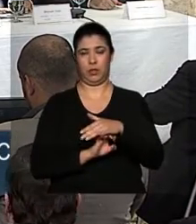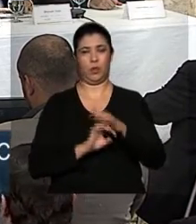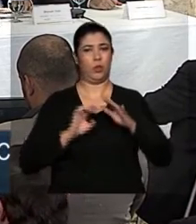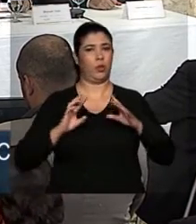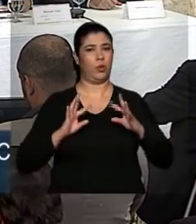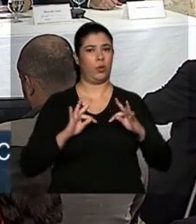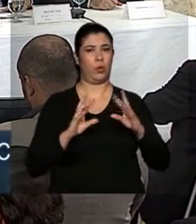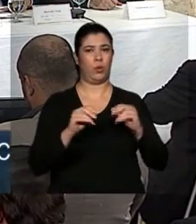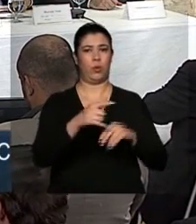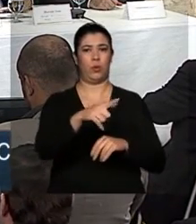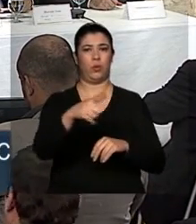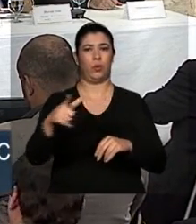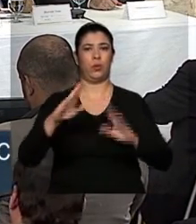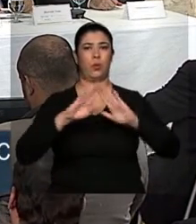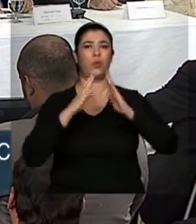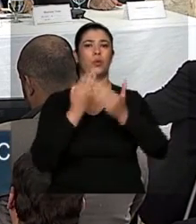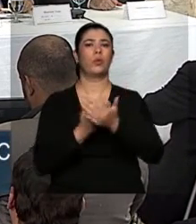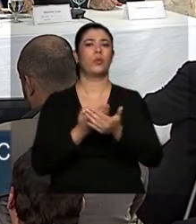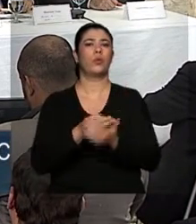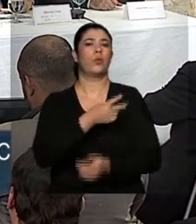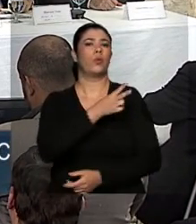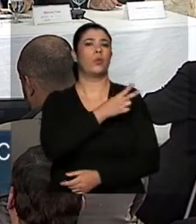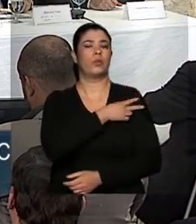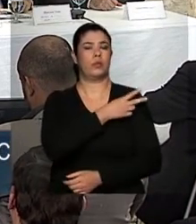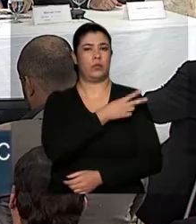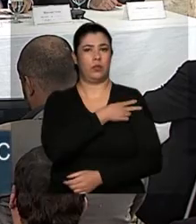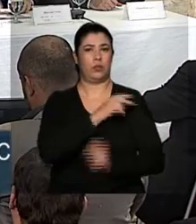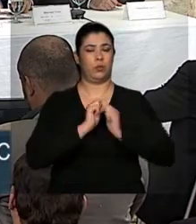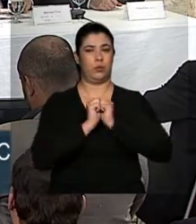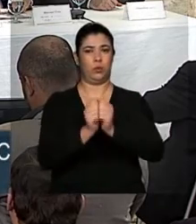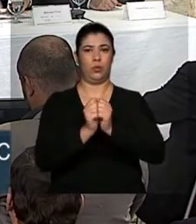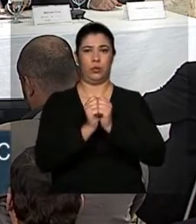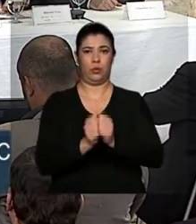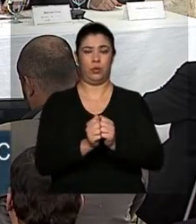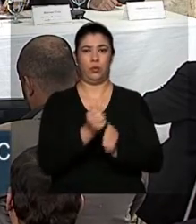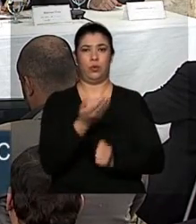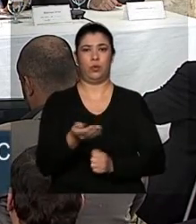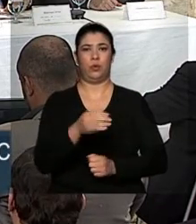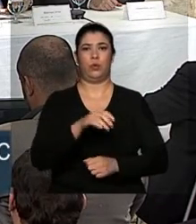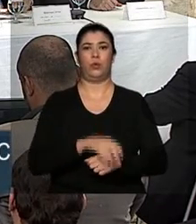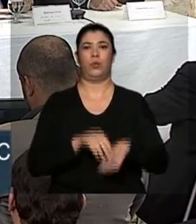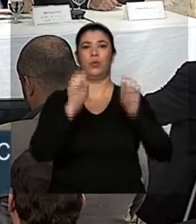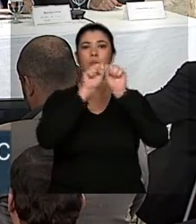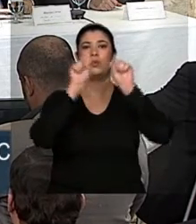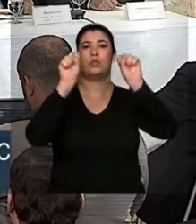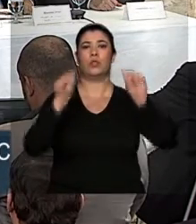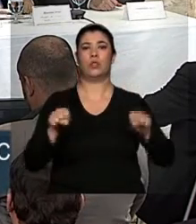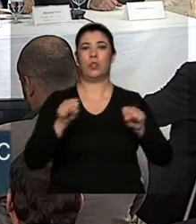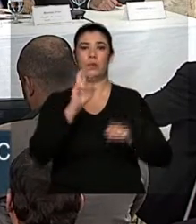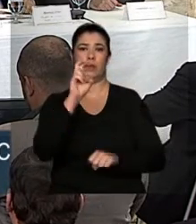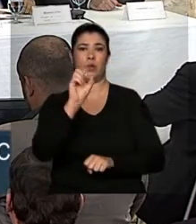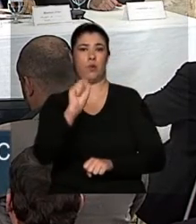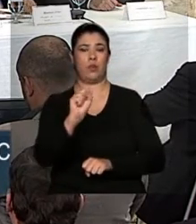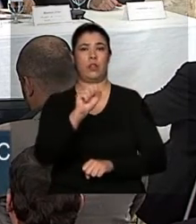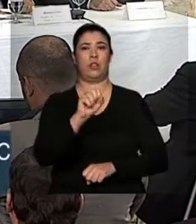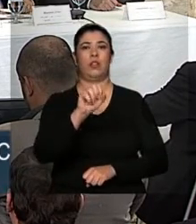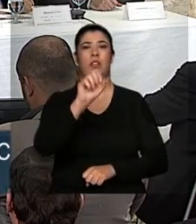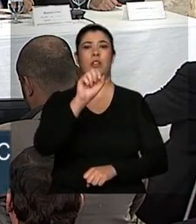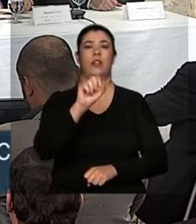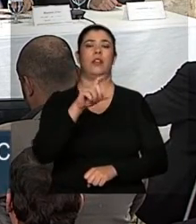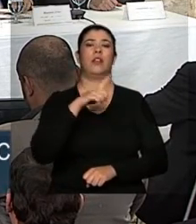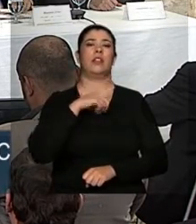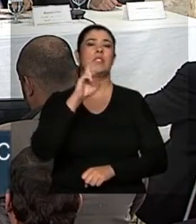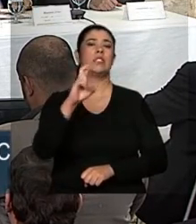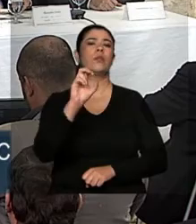as escolas técnicas, junto com o sistema Senai, Senac, Senat, sistema